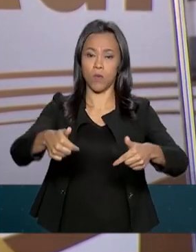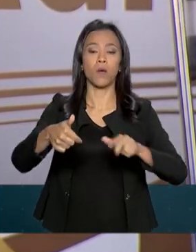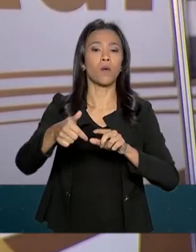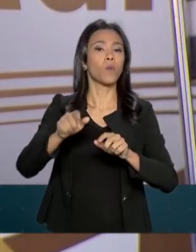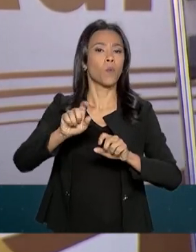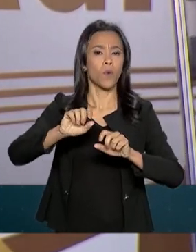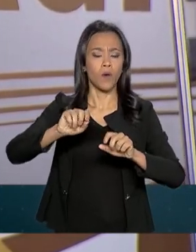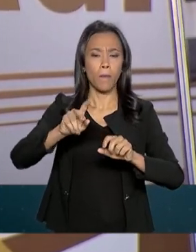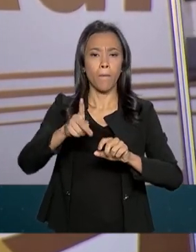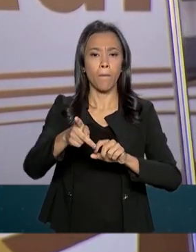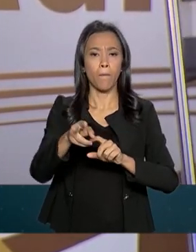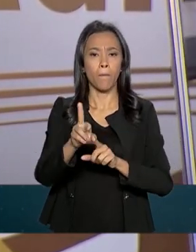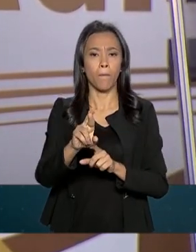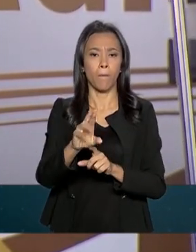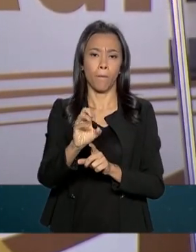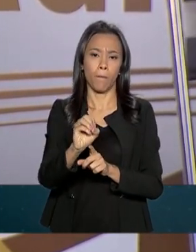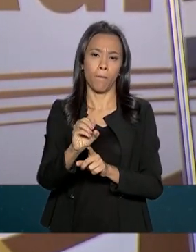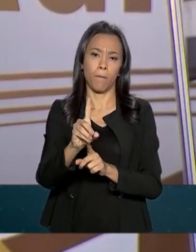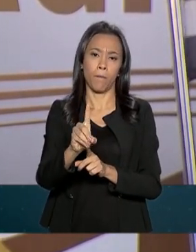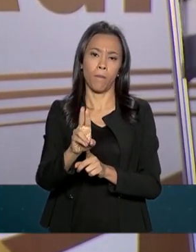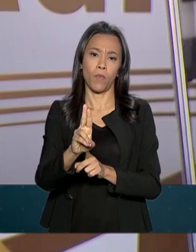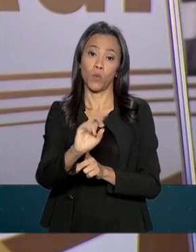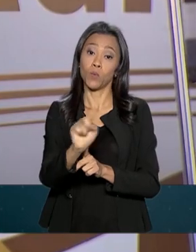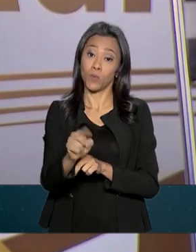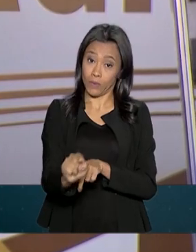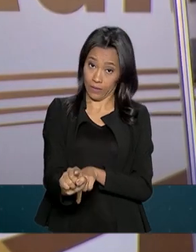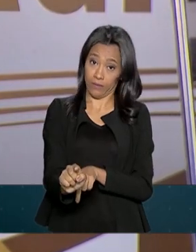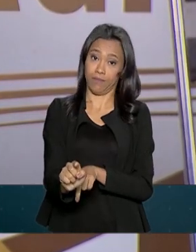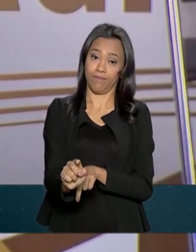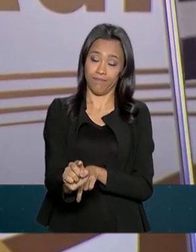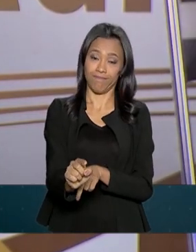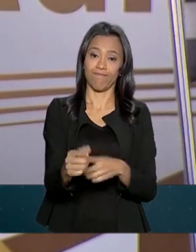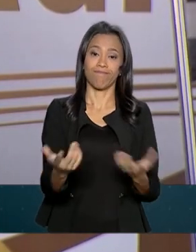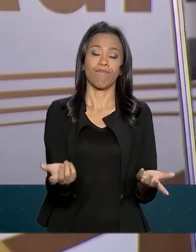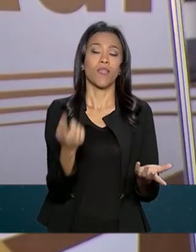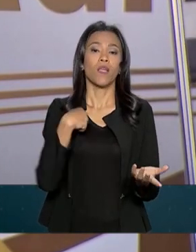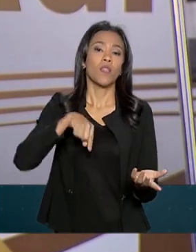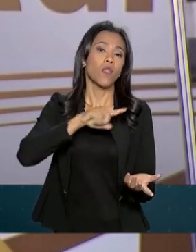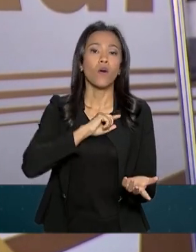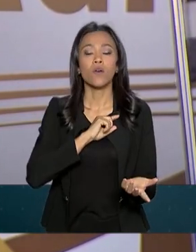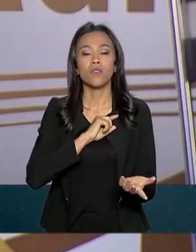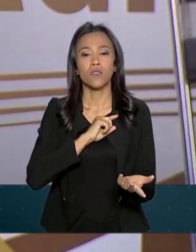Nós queremos e estamos tirando o Estado